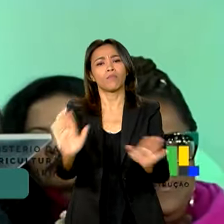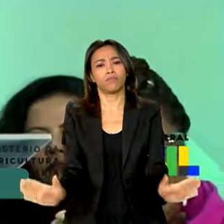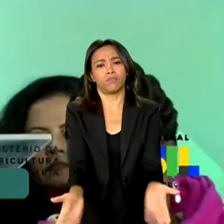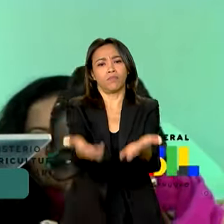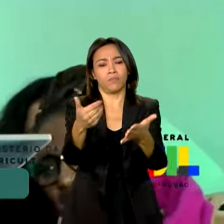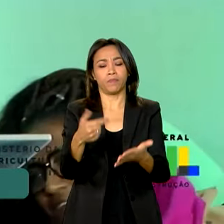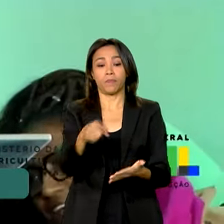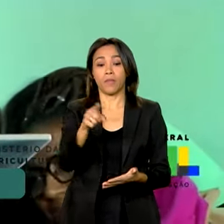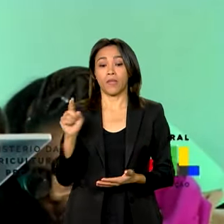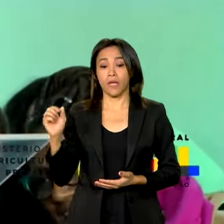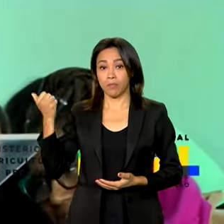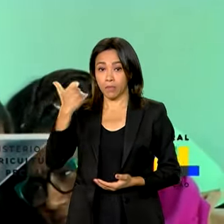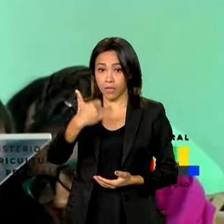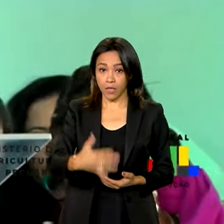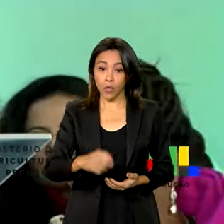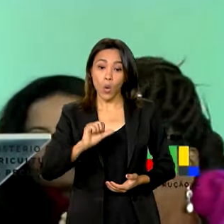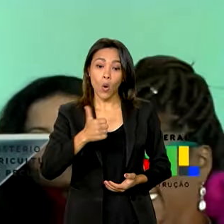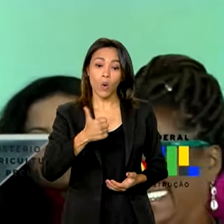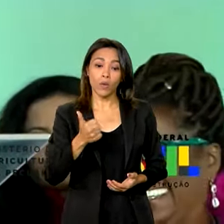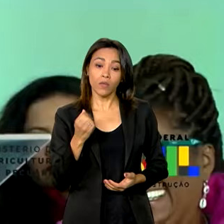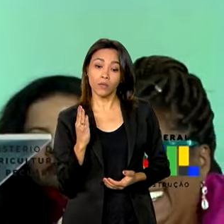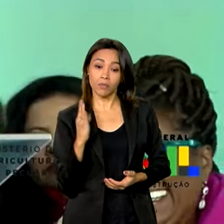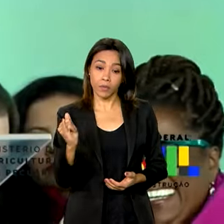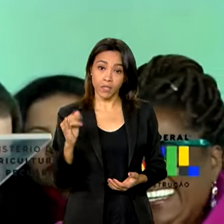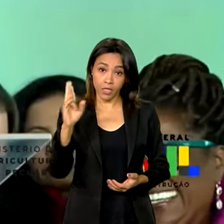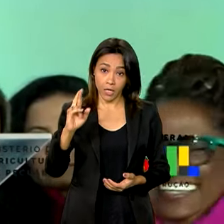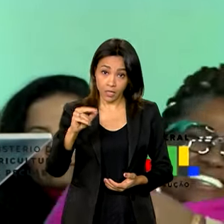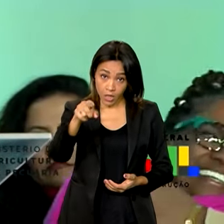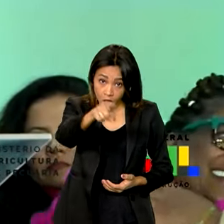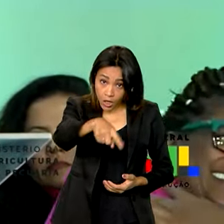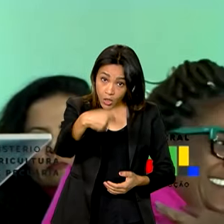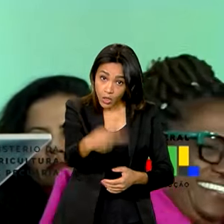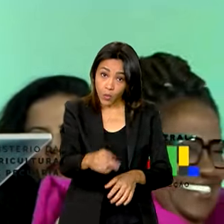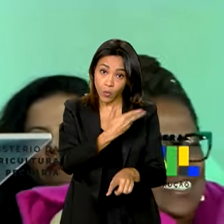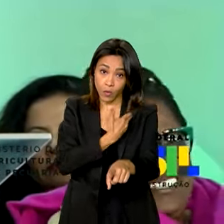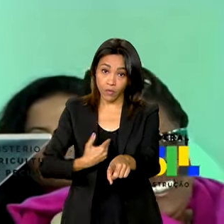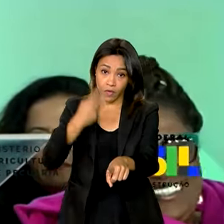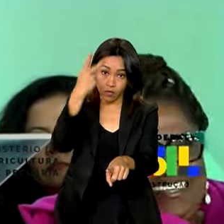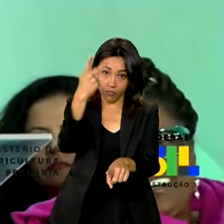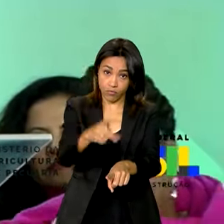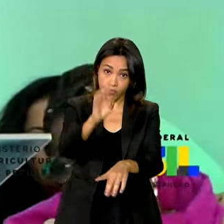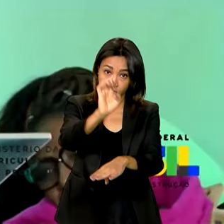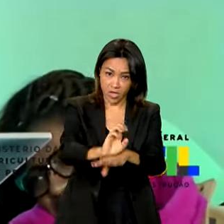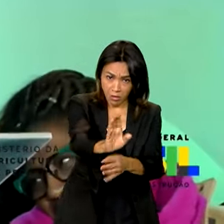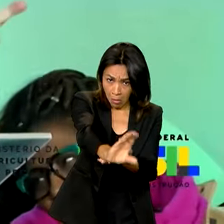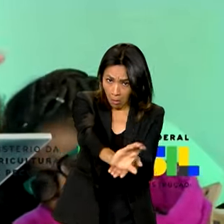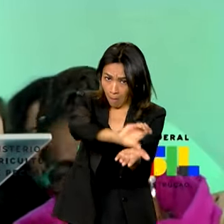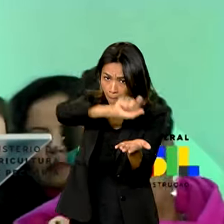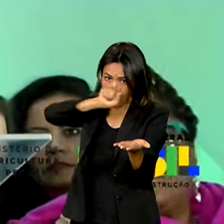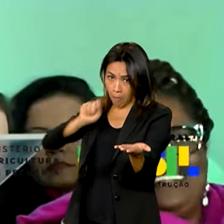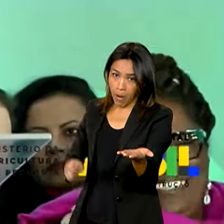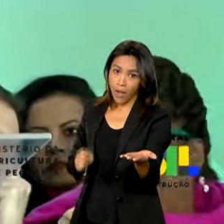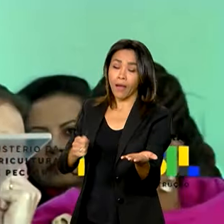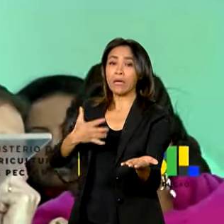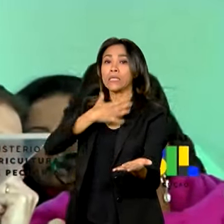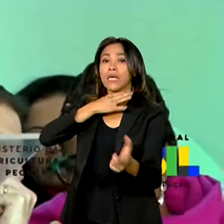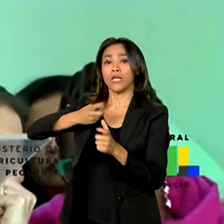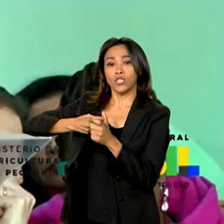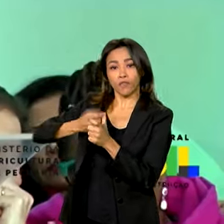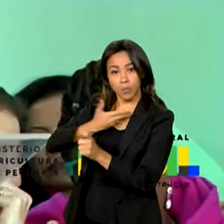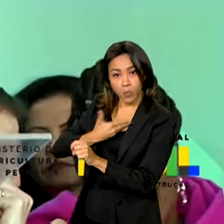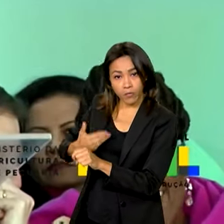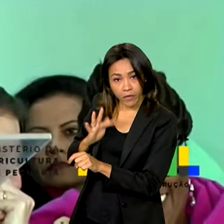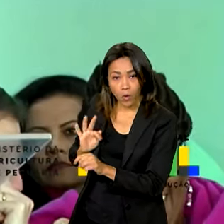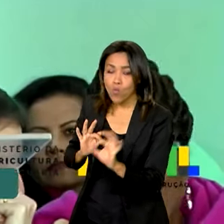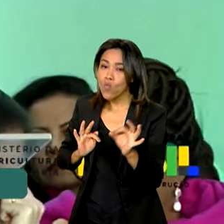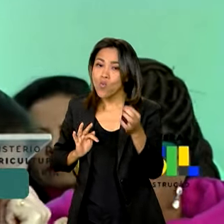bilhões de reais que o governo do Estado não vai precisar pagar da dívida, mas esse dinheiro vai ser colocado num fundo de